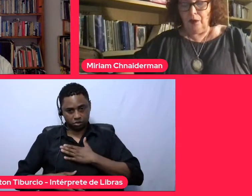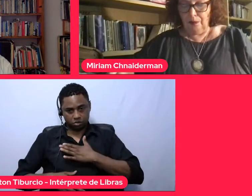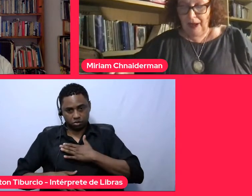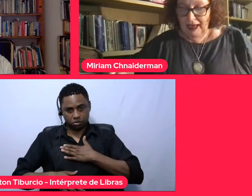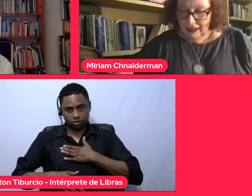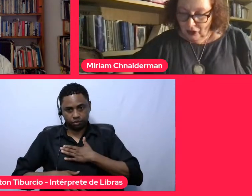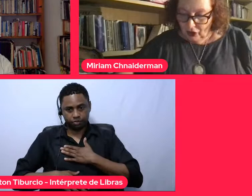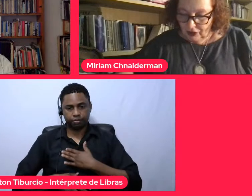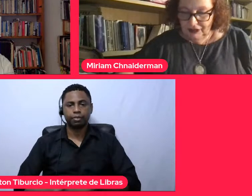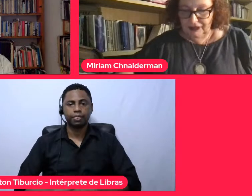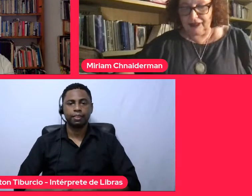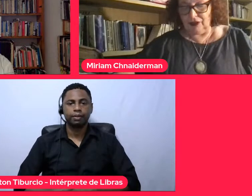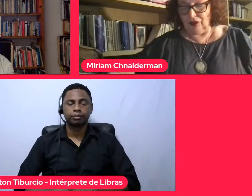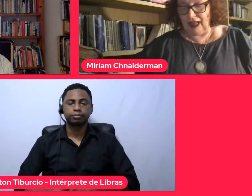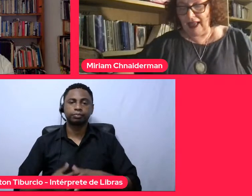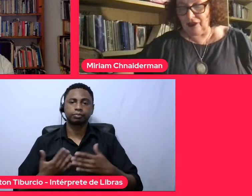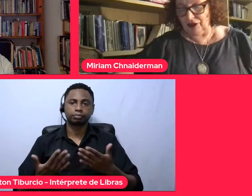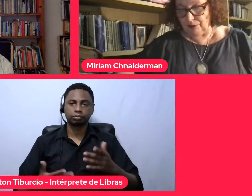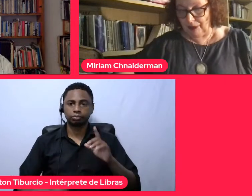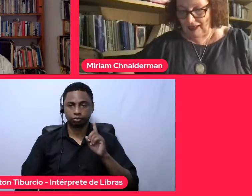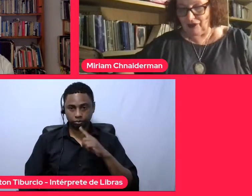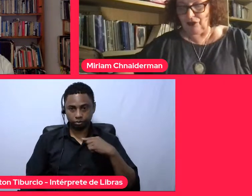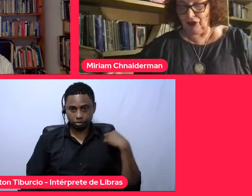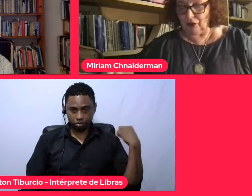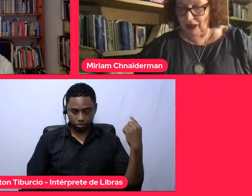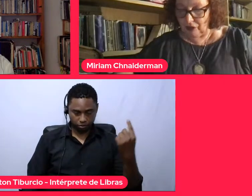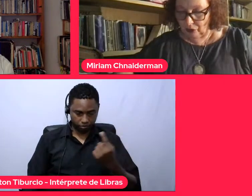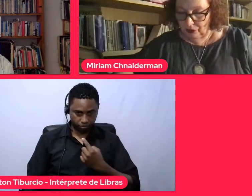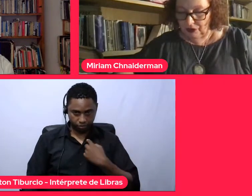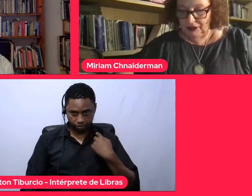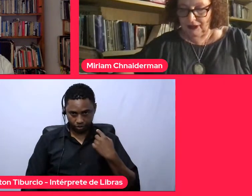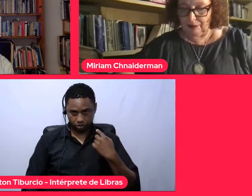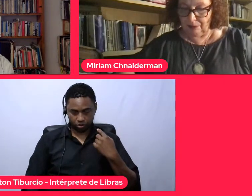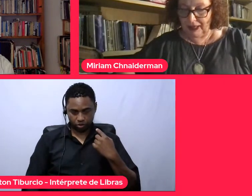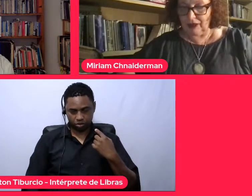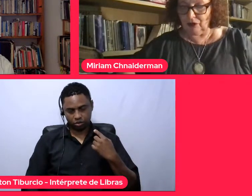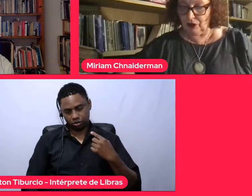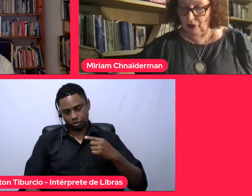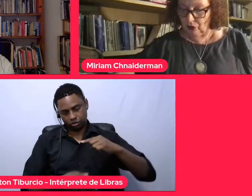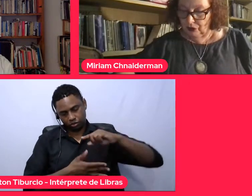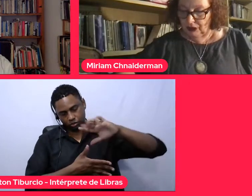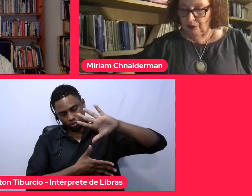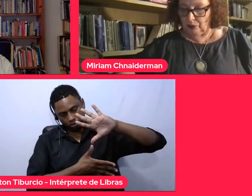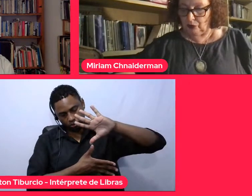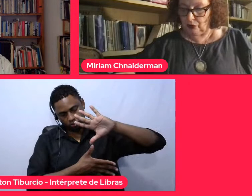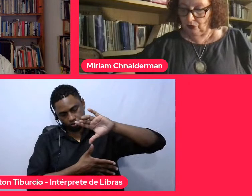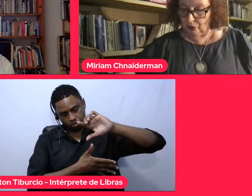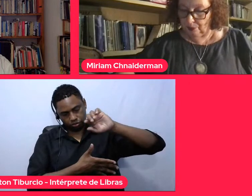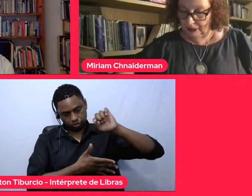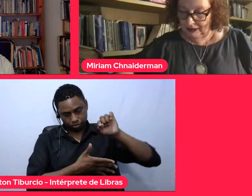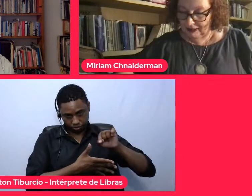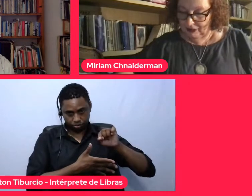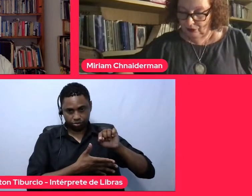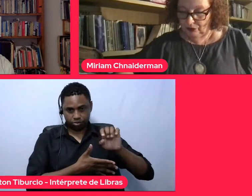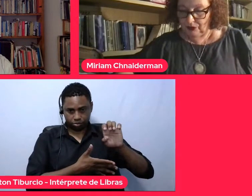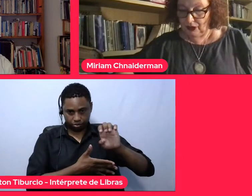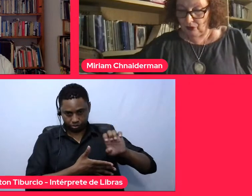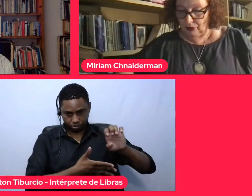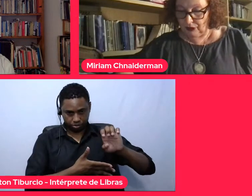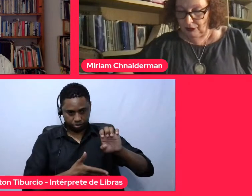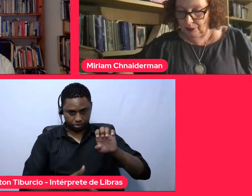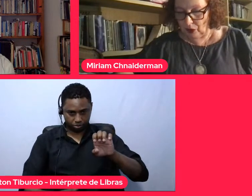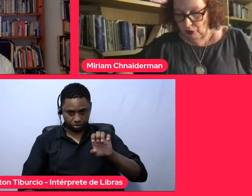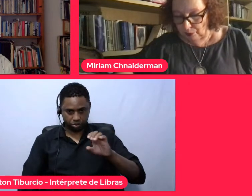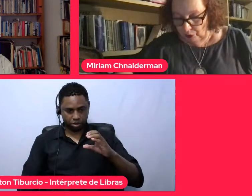Para nós que do lado de baixo do Equador também nos encontramos submetidos